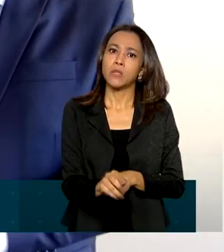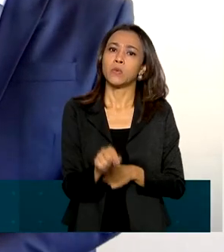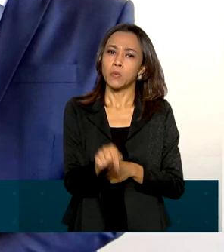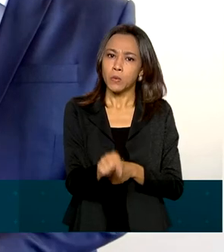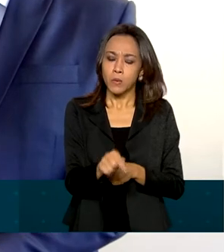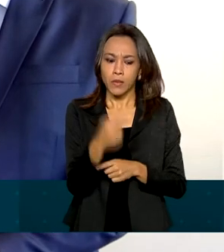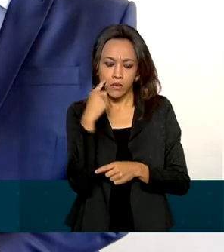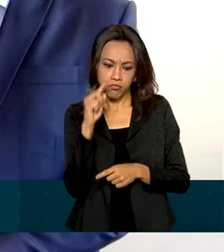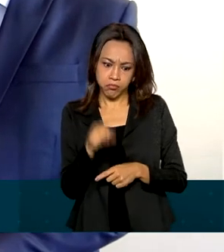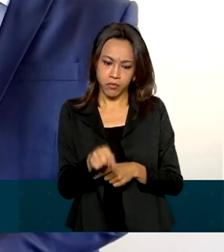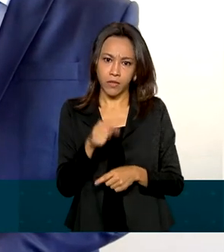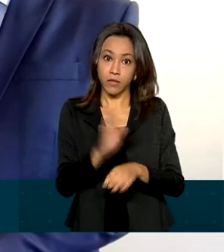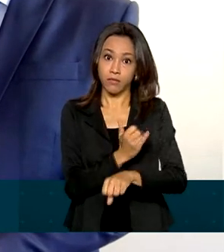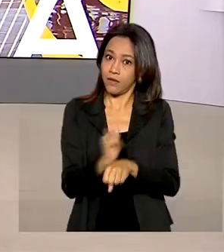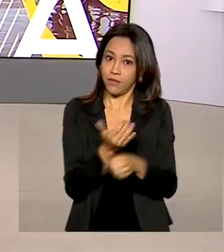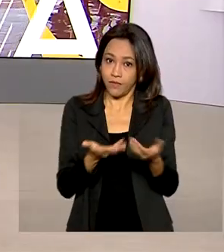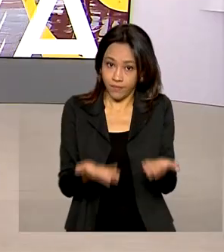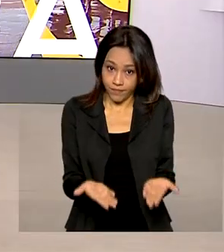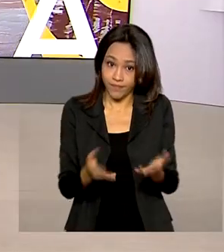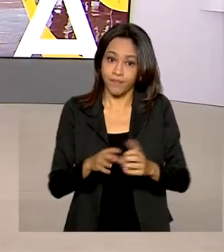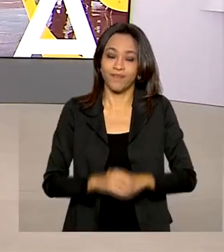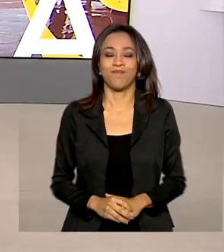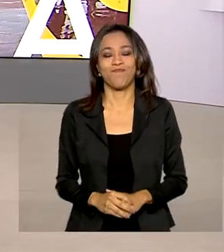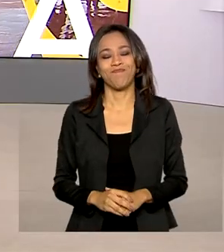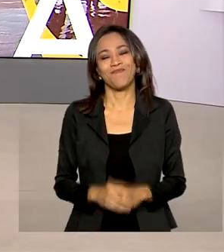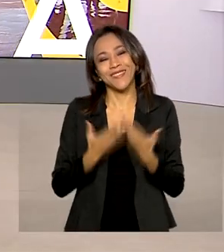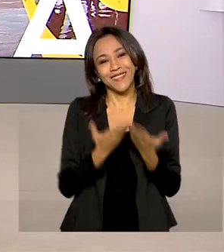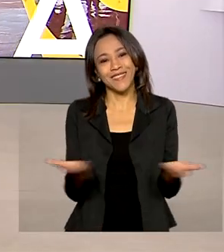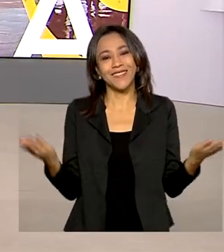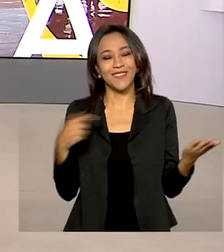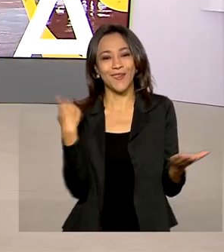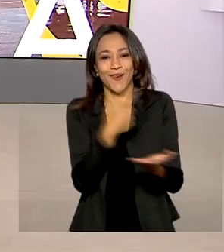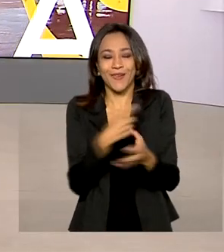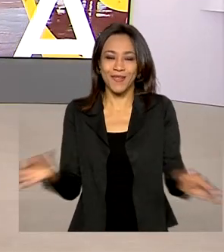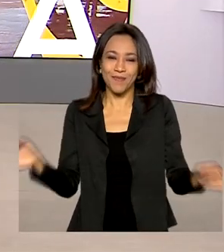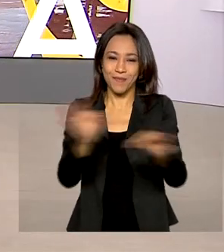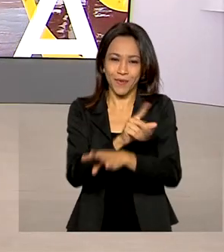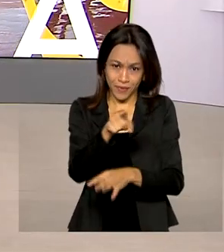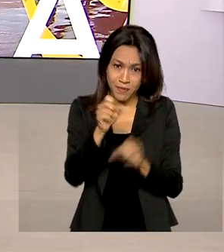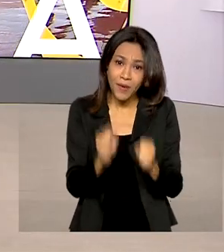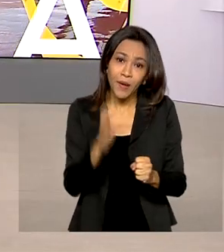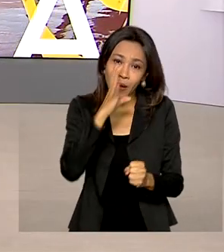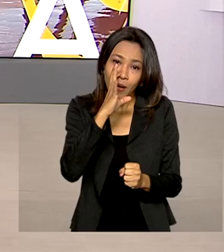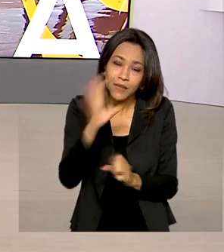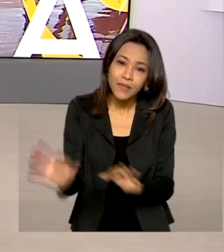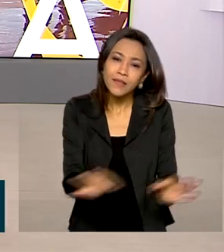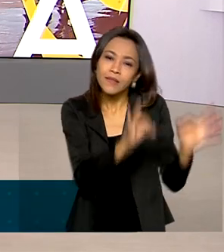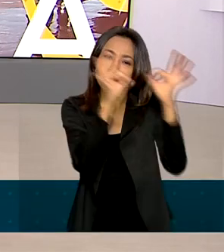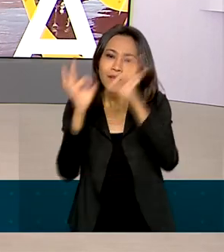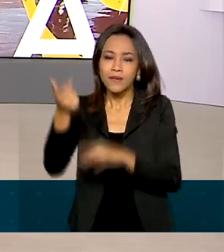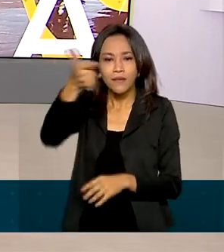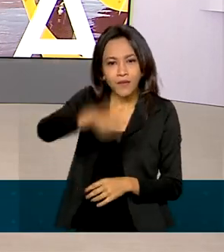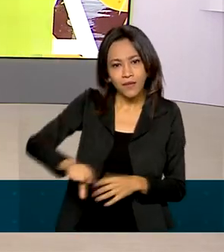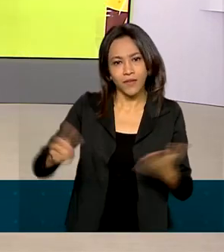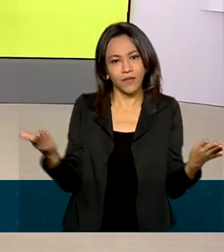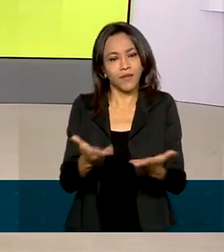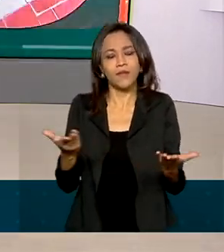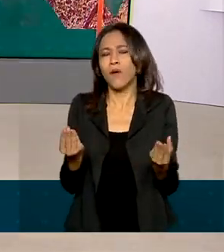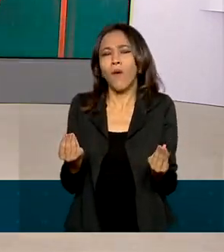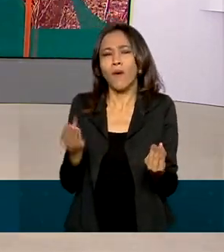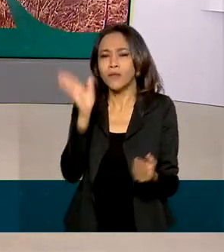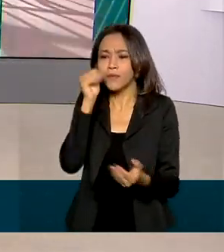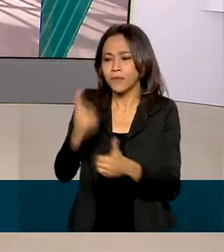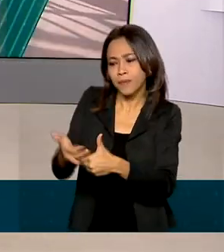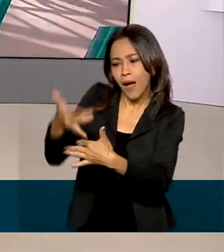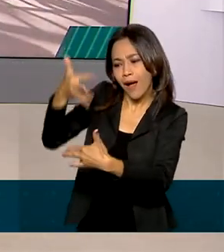um país estratégico para todo o mundo. É isso, o Brasil em Dia fica por aqui. Você pode rever as reportagens de hoje em nossas redes